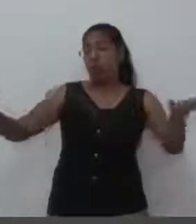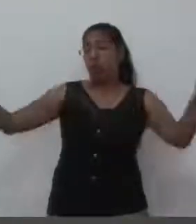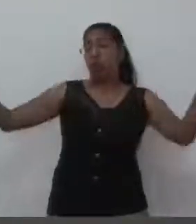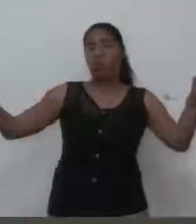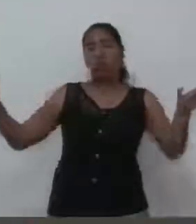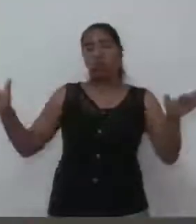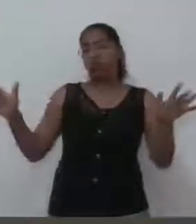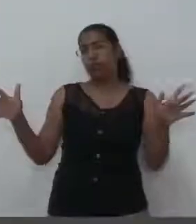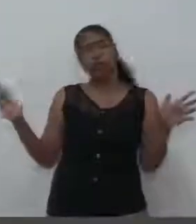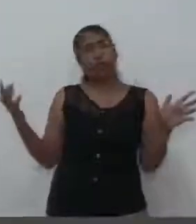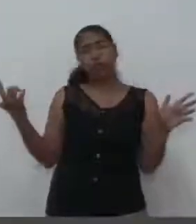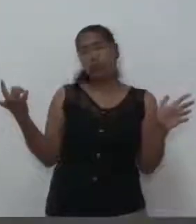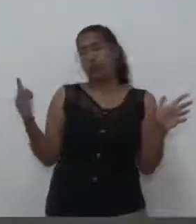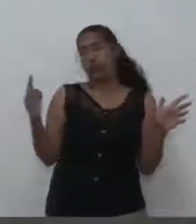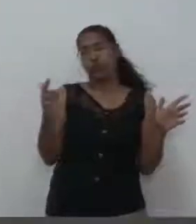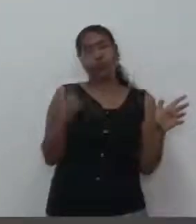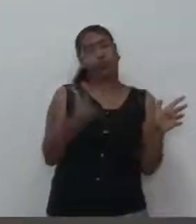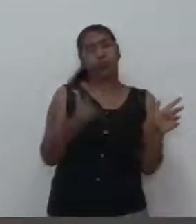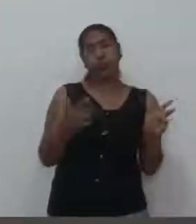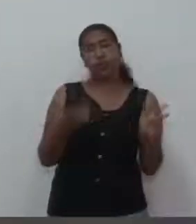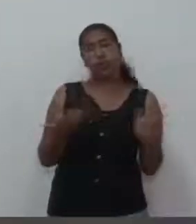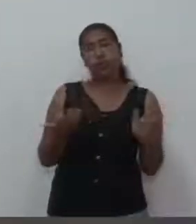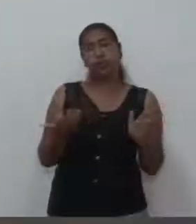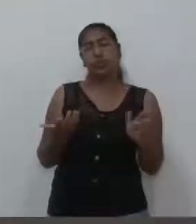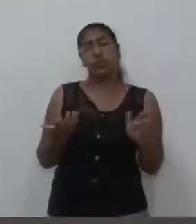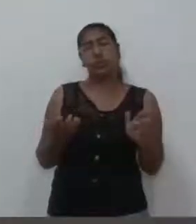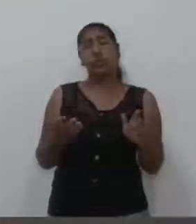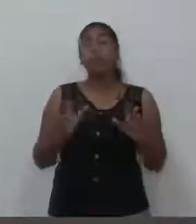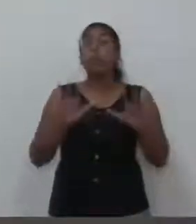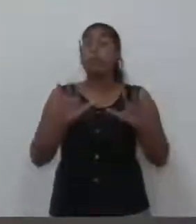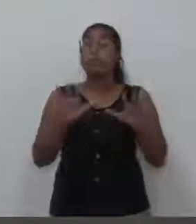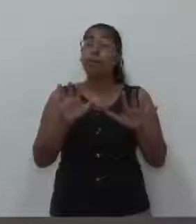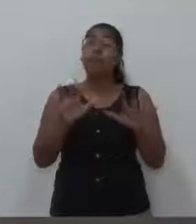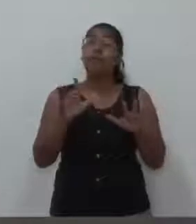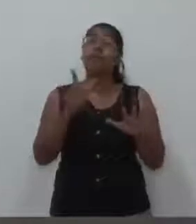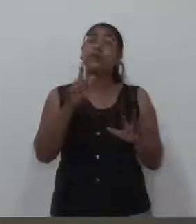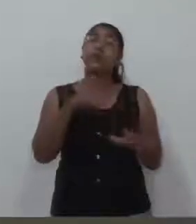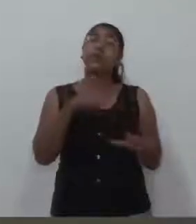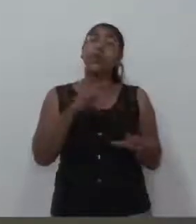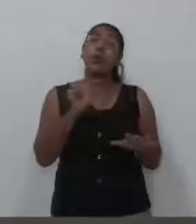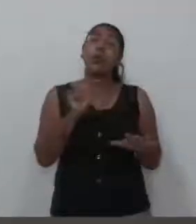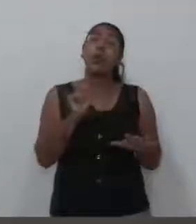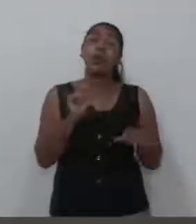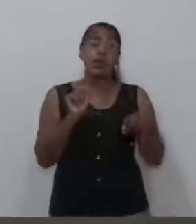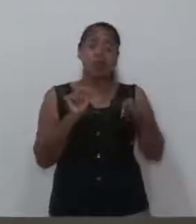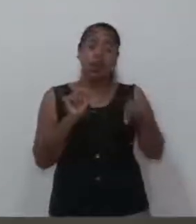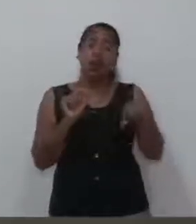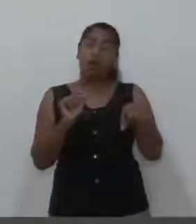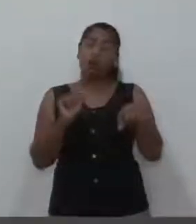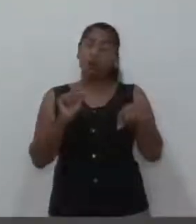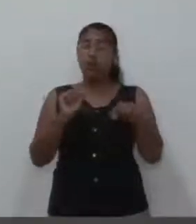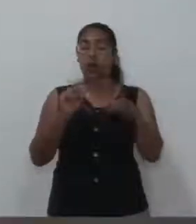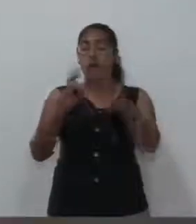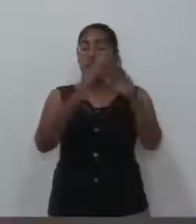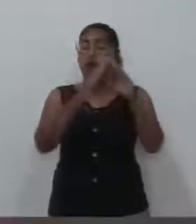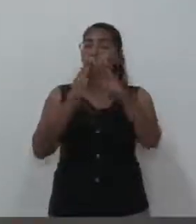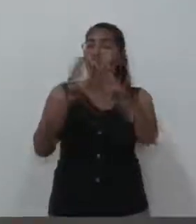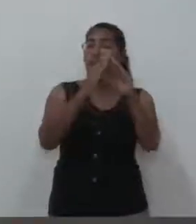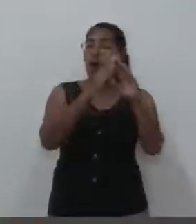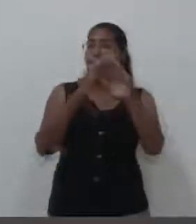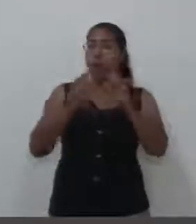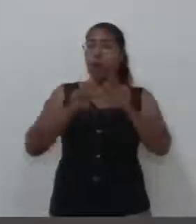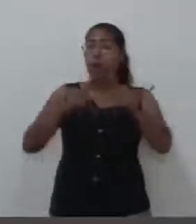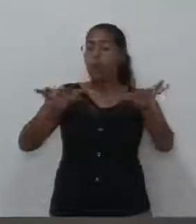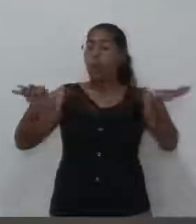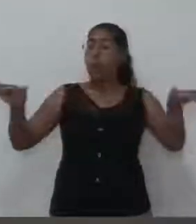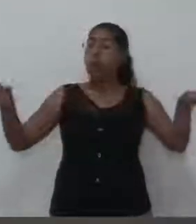é raro na nossa região, município que tenha, a gente tem, ou pelo menos ainda tem, o suficiente para fazer o abastecimento. Então, gente